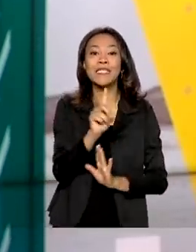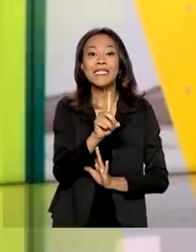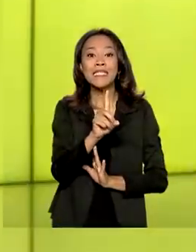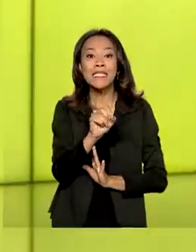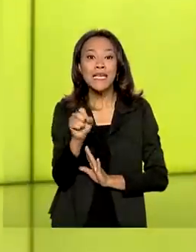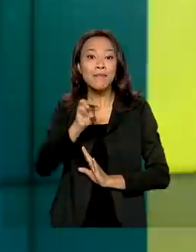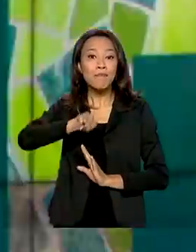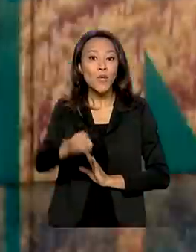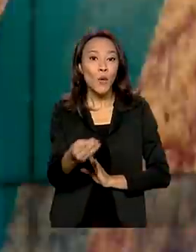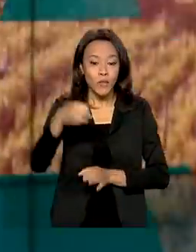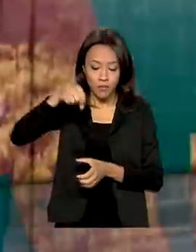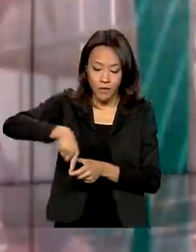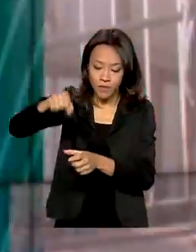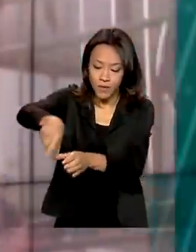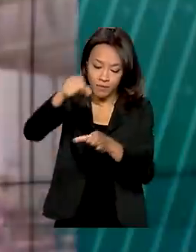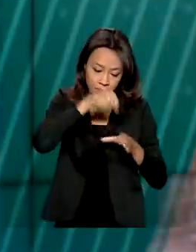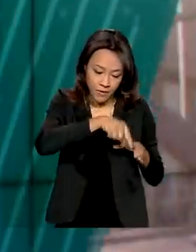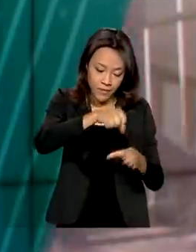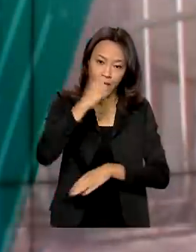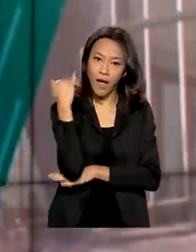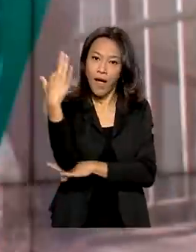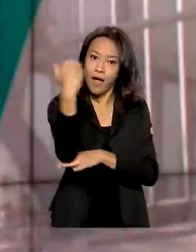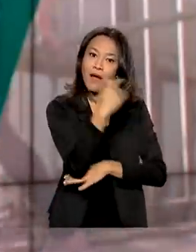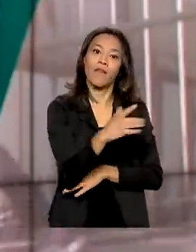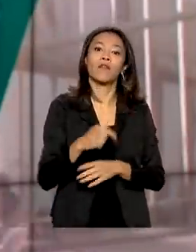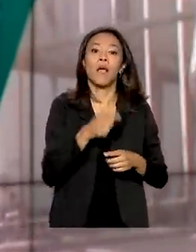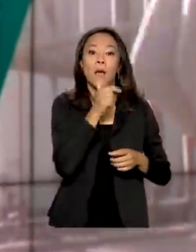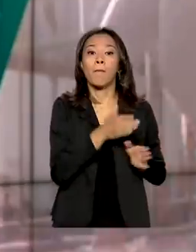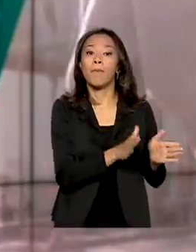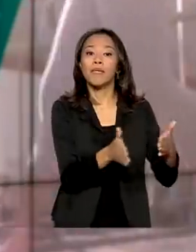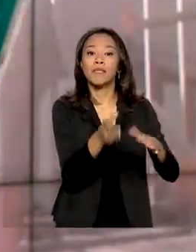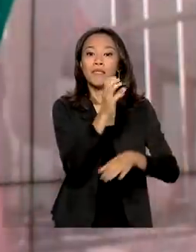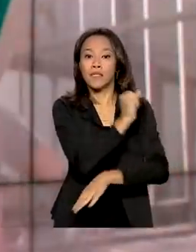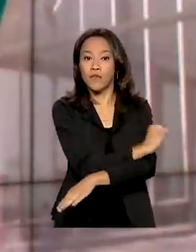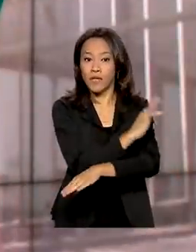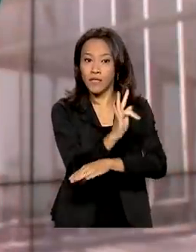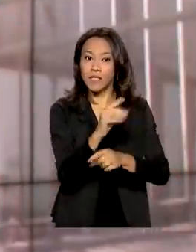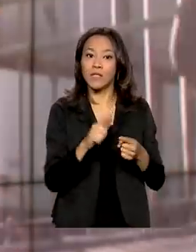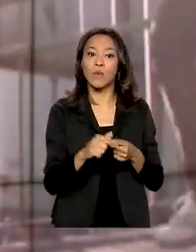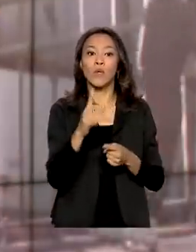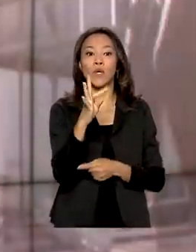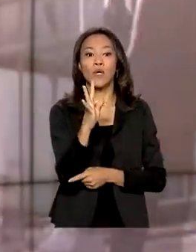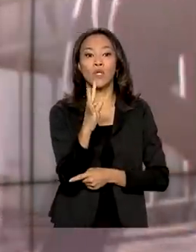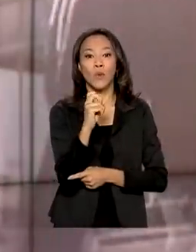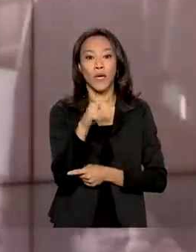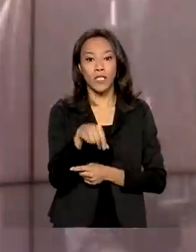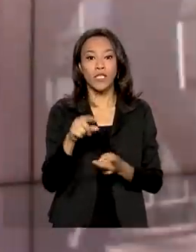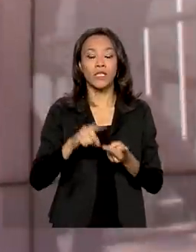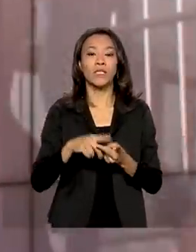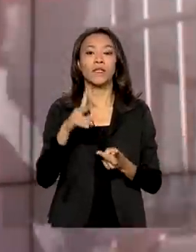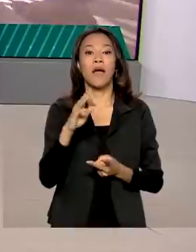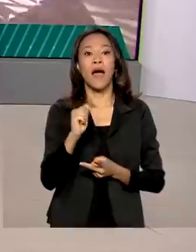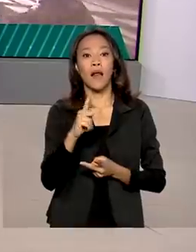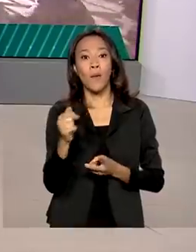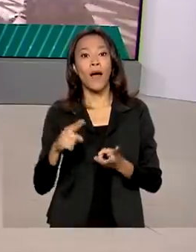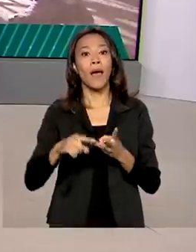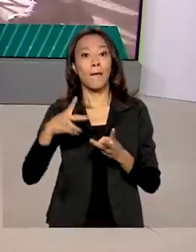milhões de árvores nas bacias dos rios São Francisco, Tocantins, Araguaia, Parnaíba e Itacoari.